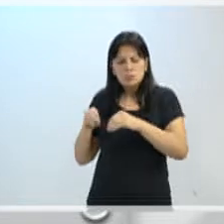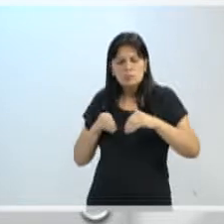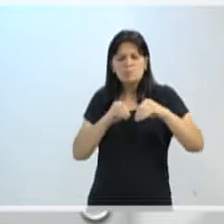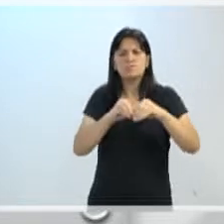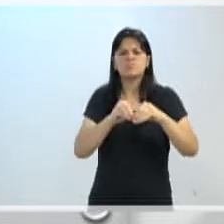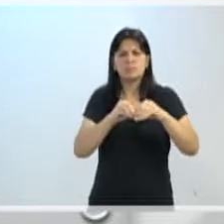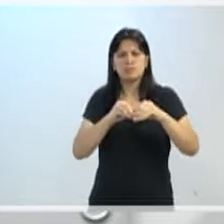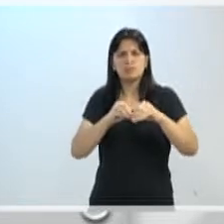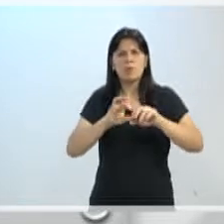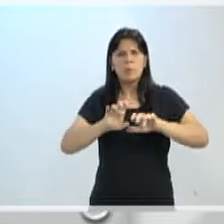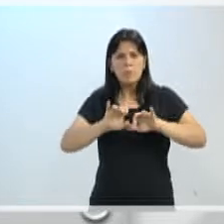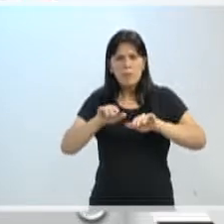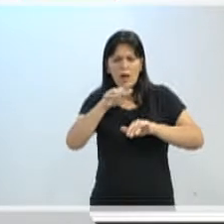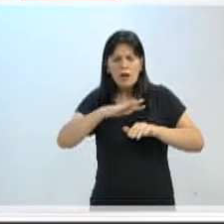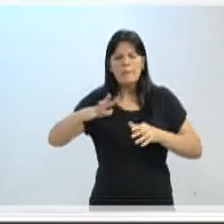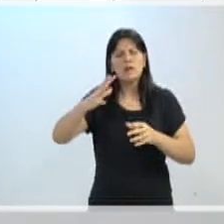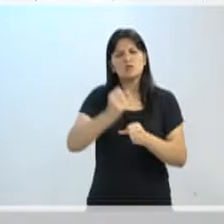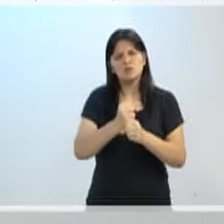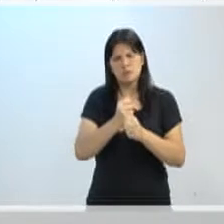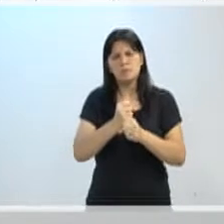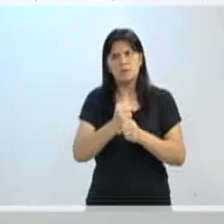para esses cálculos.